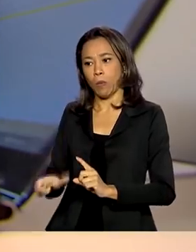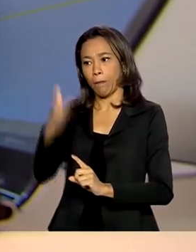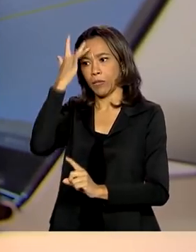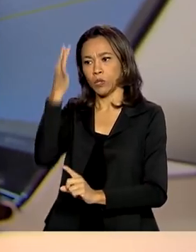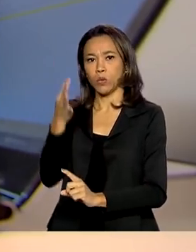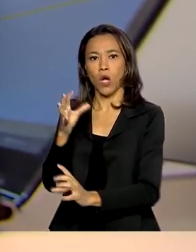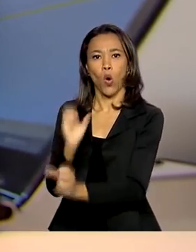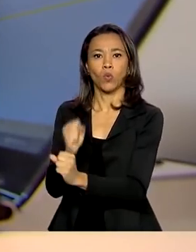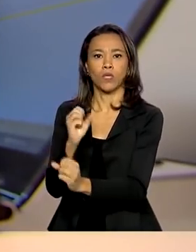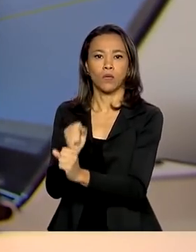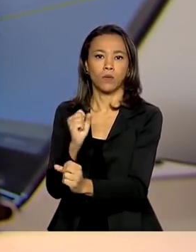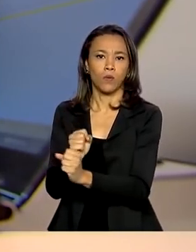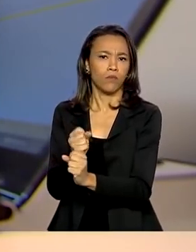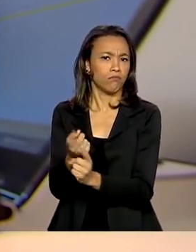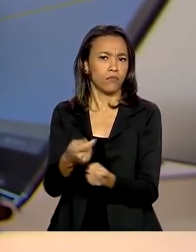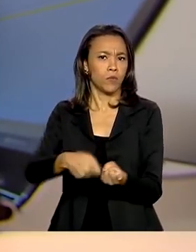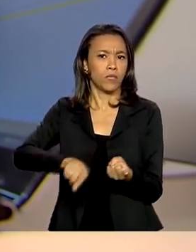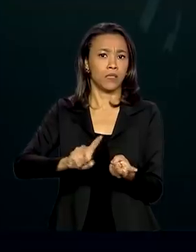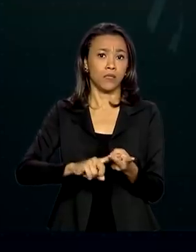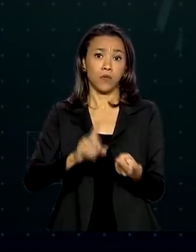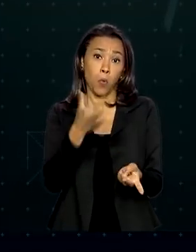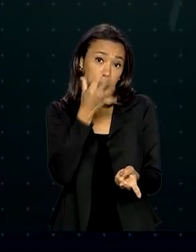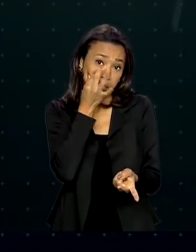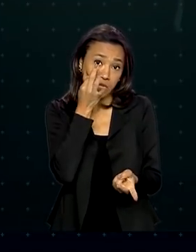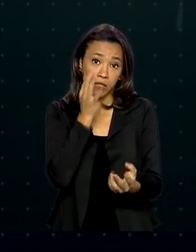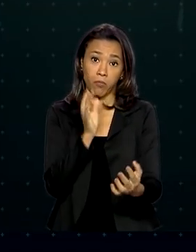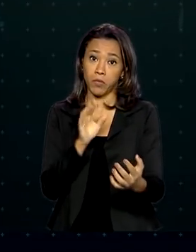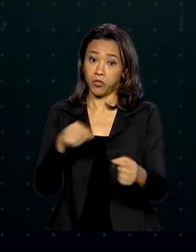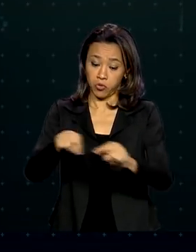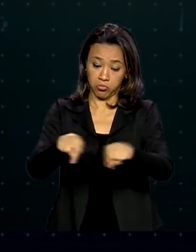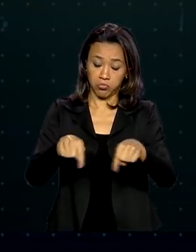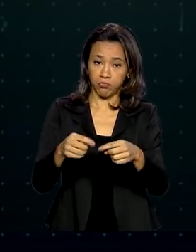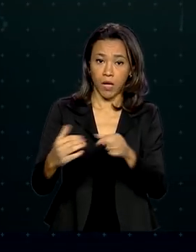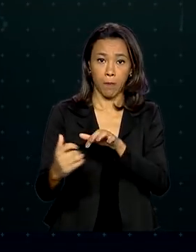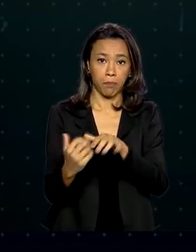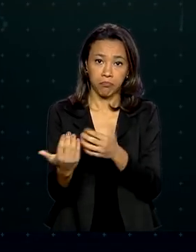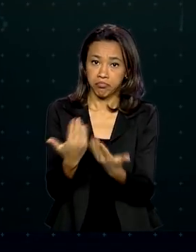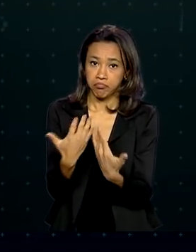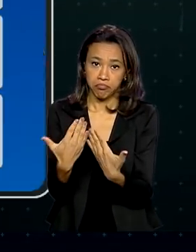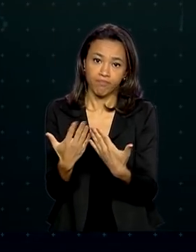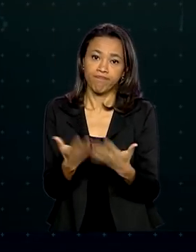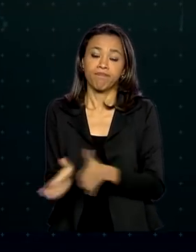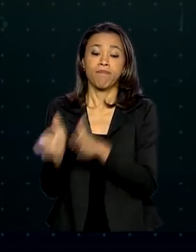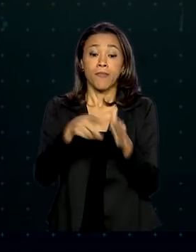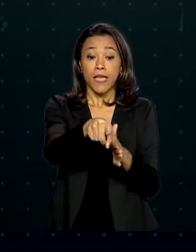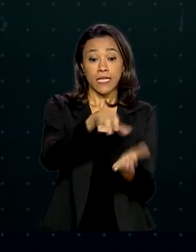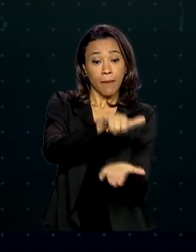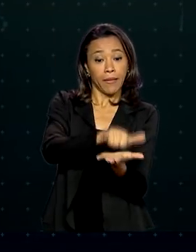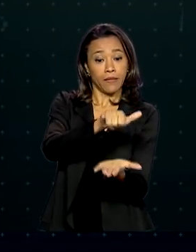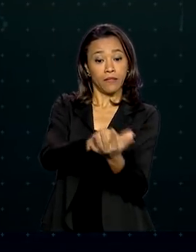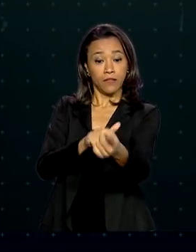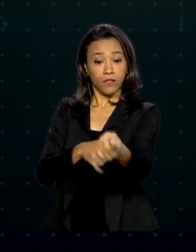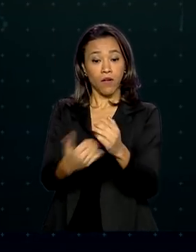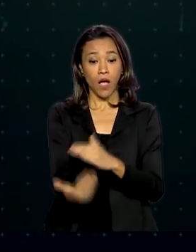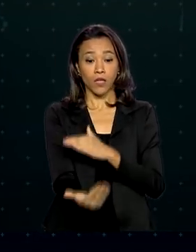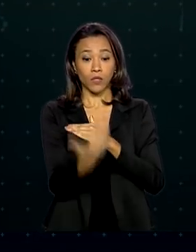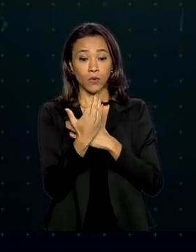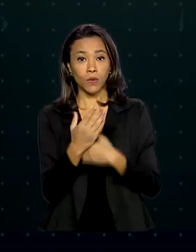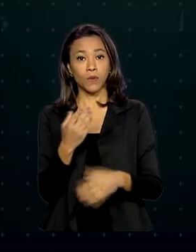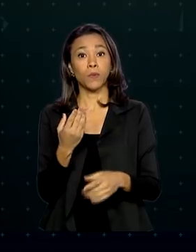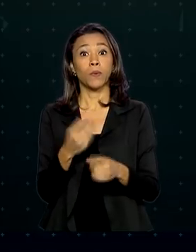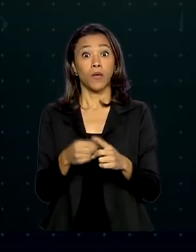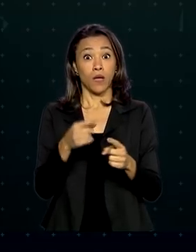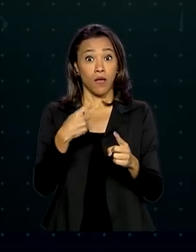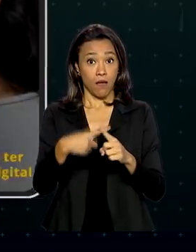presencialmente a uma junta comercial. O aplicativo desenvolvido pelo Serpro permite o uso da biometria